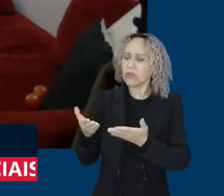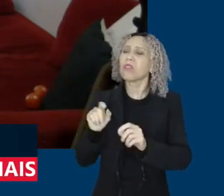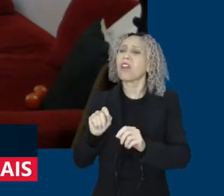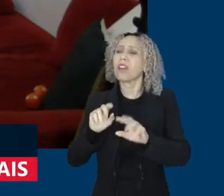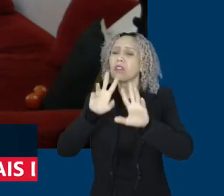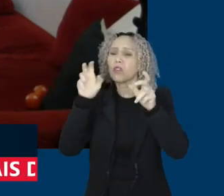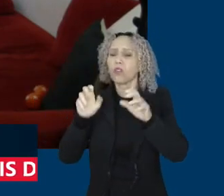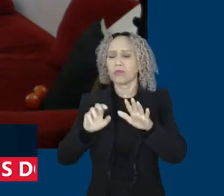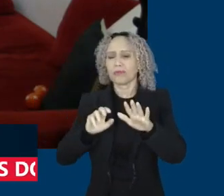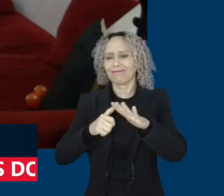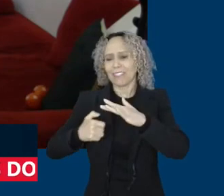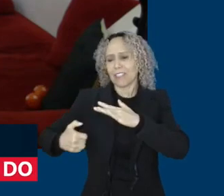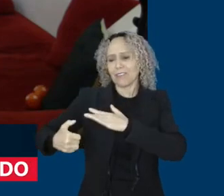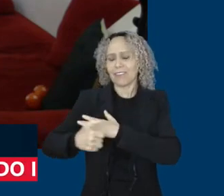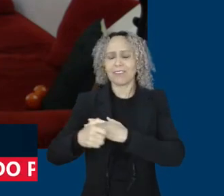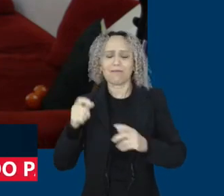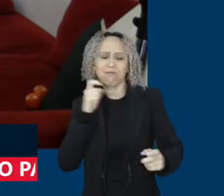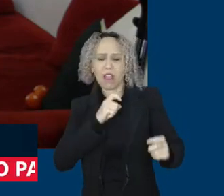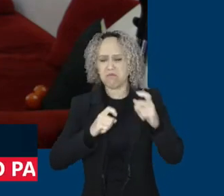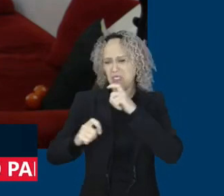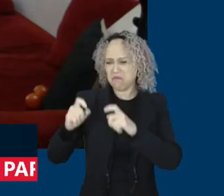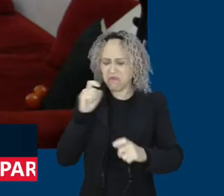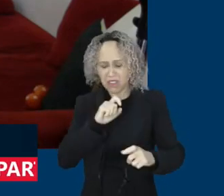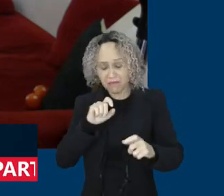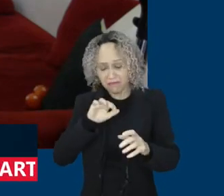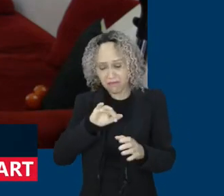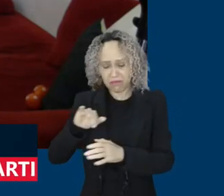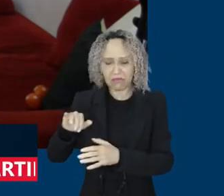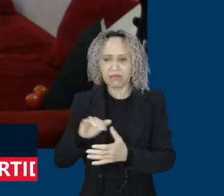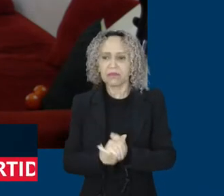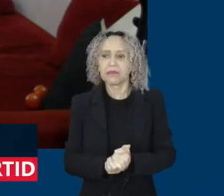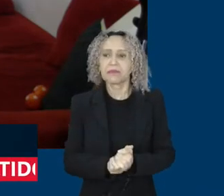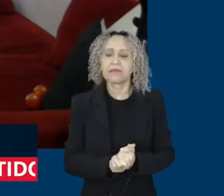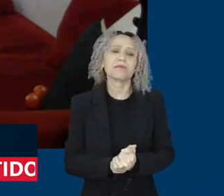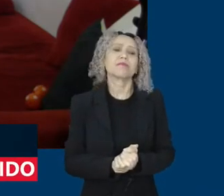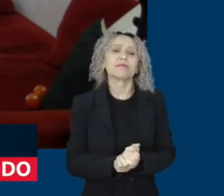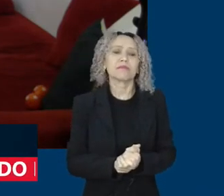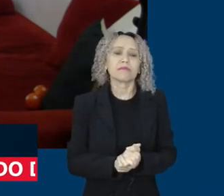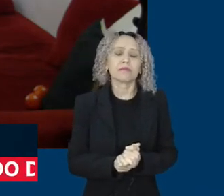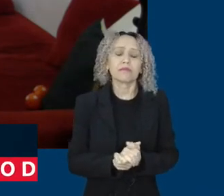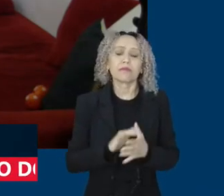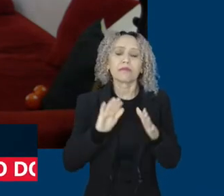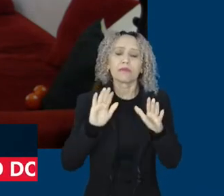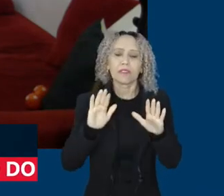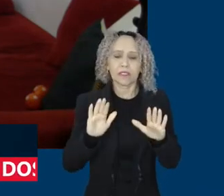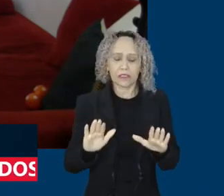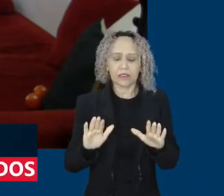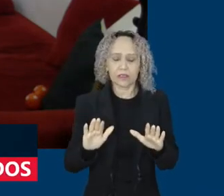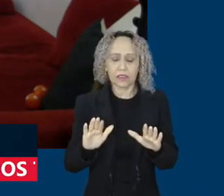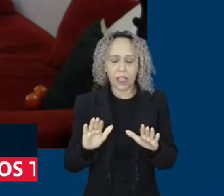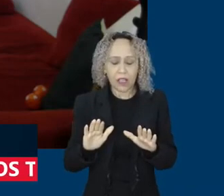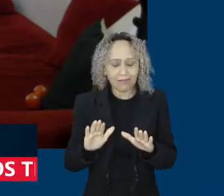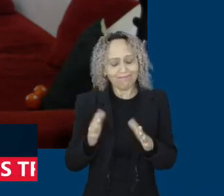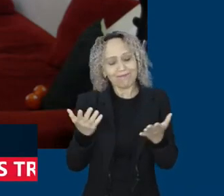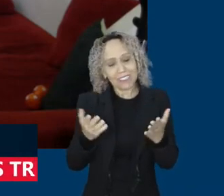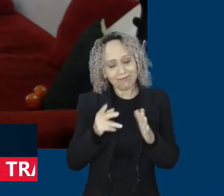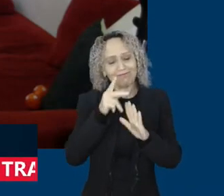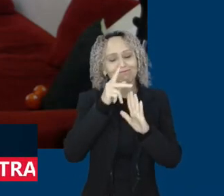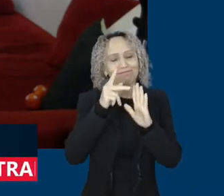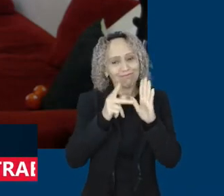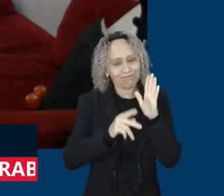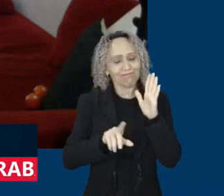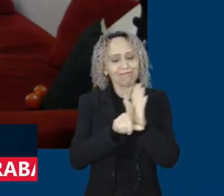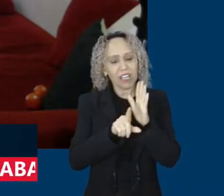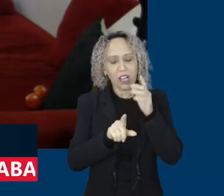esse projeto. Ontem, enquanto a Câmara protelava aí sobre esse assunto, adiando essa votação mais uma vez, foi organizado um